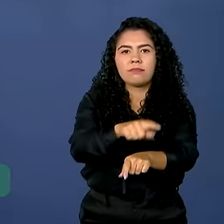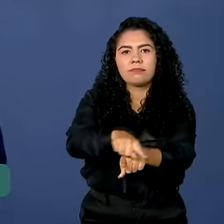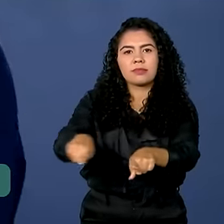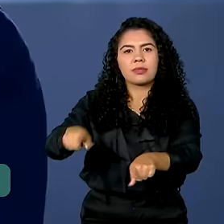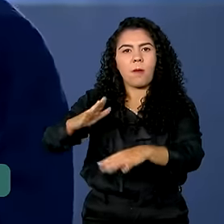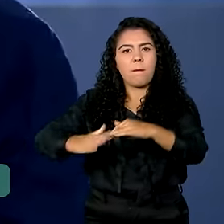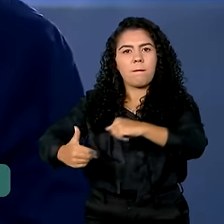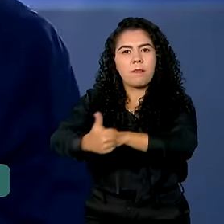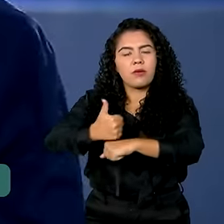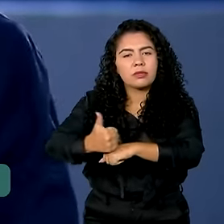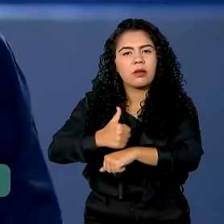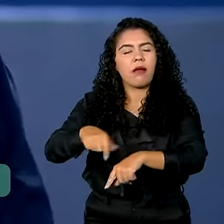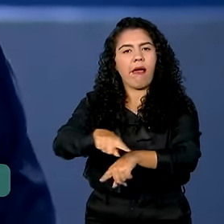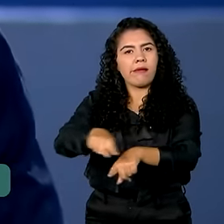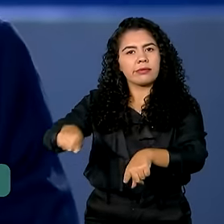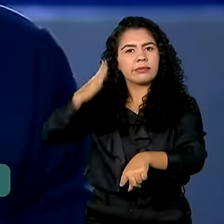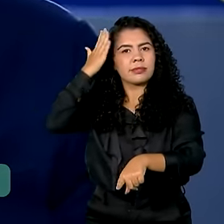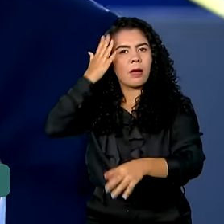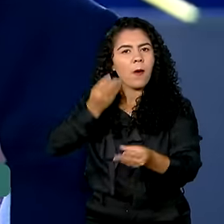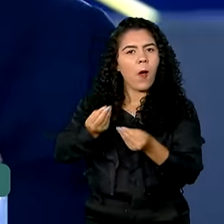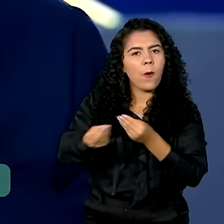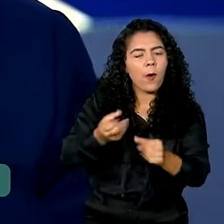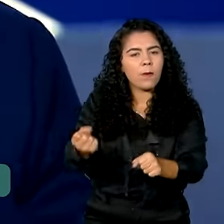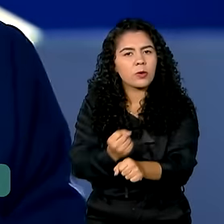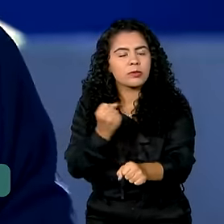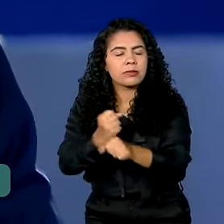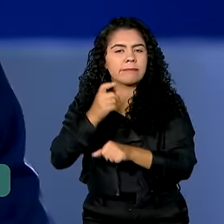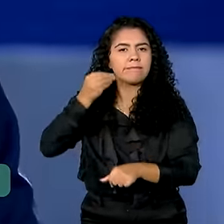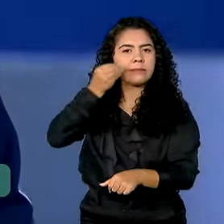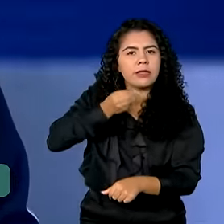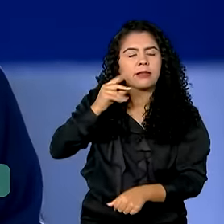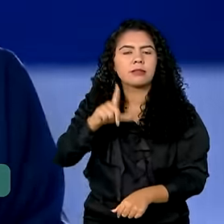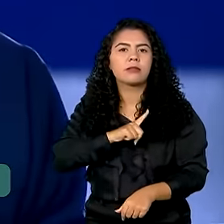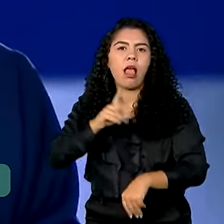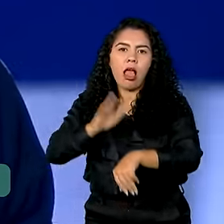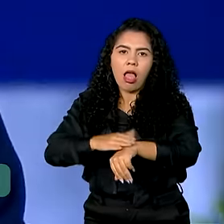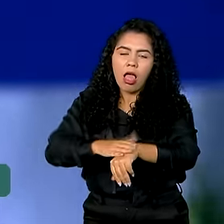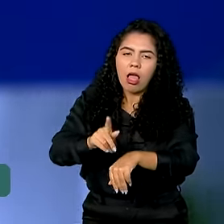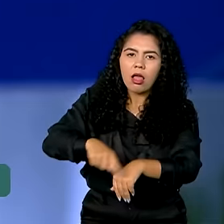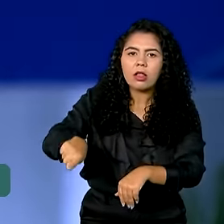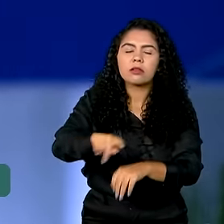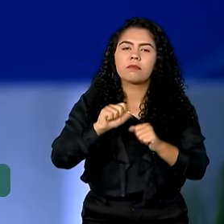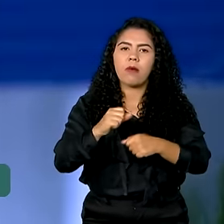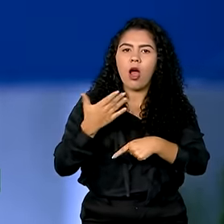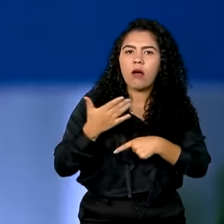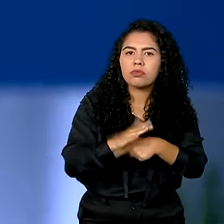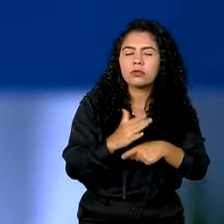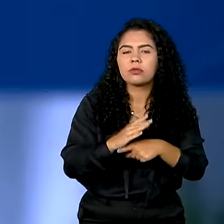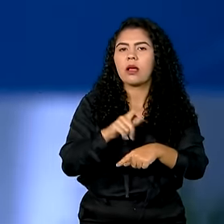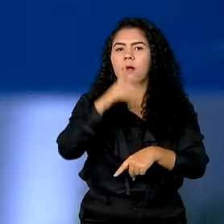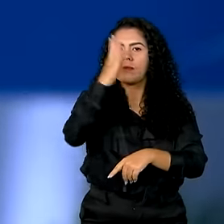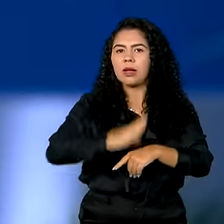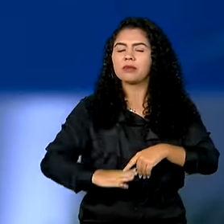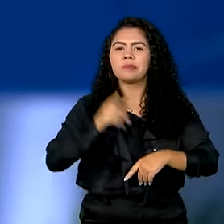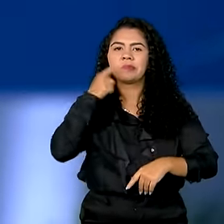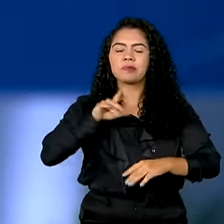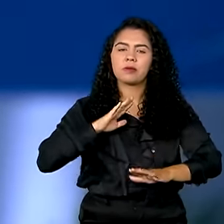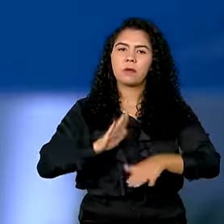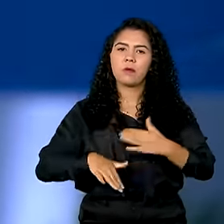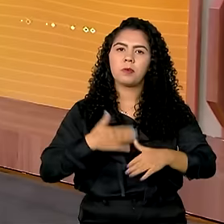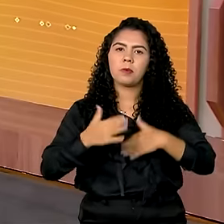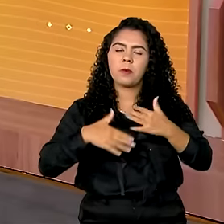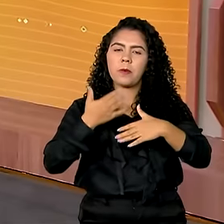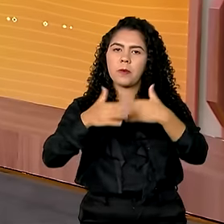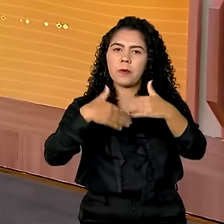sabe, é quem tem experiência, é quem tem expertise. E é que quem pode ajudar a tirar esse país da situação que ele é